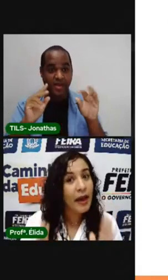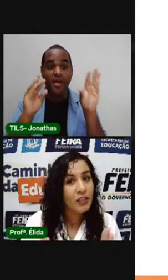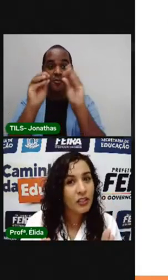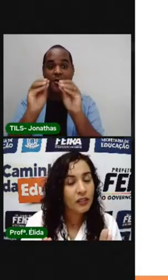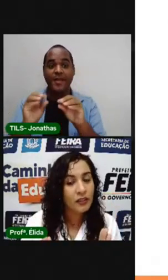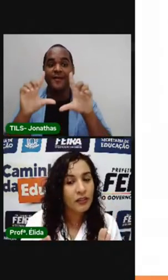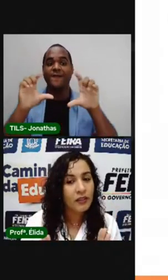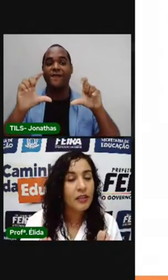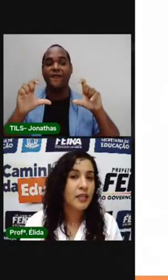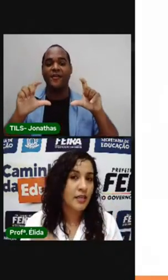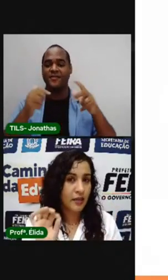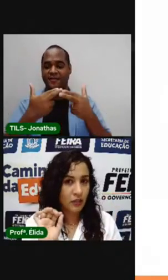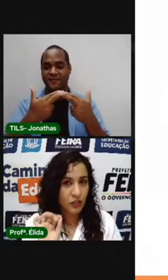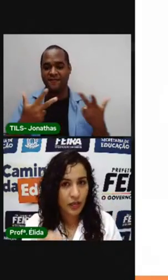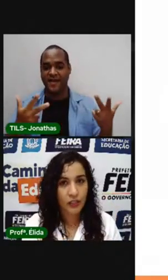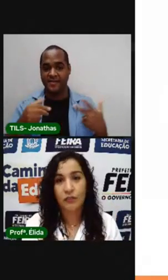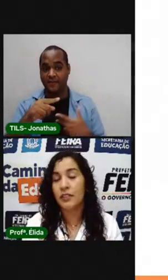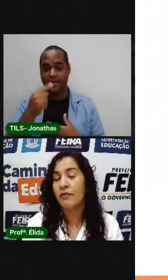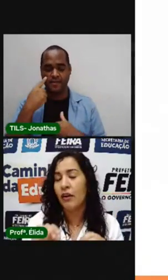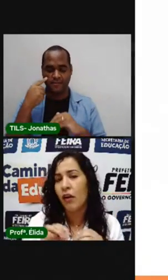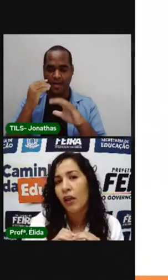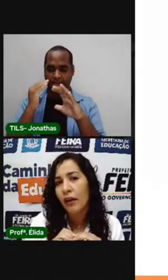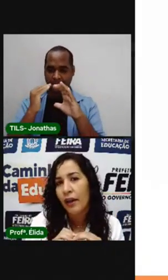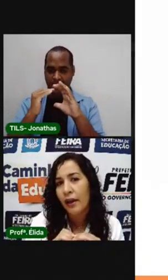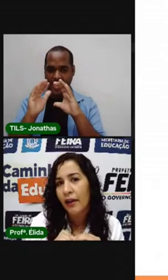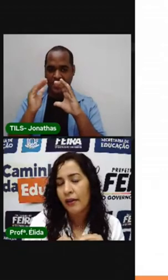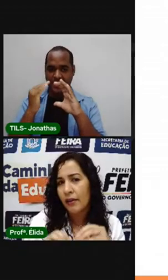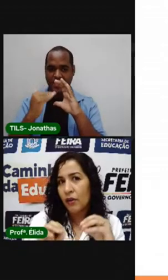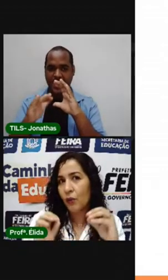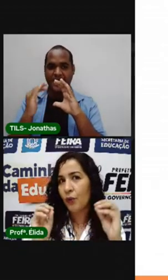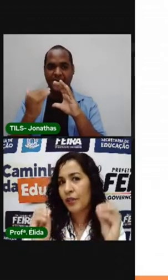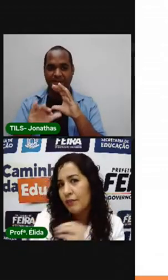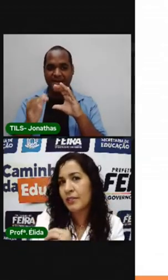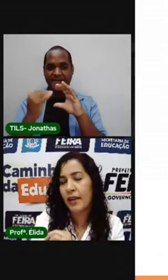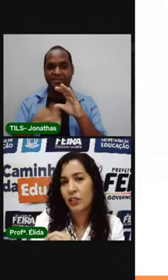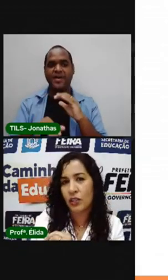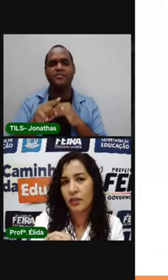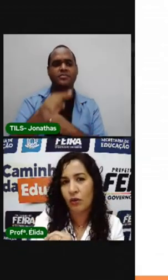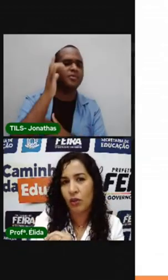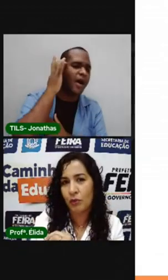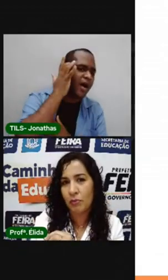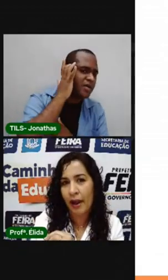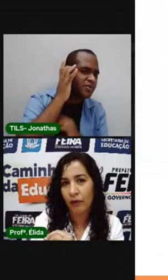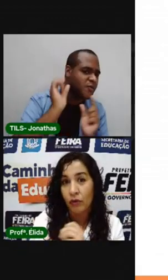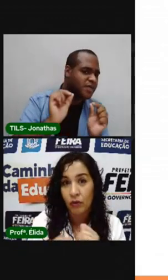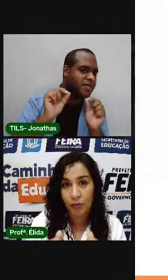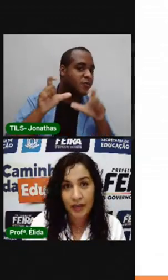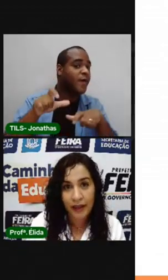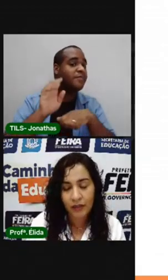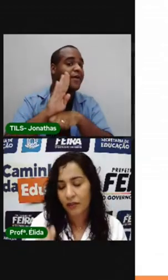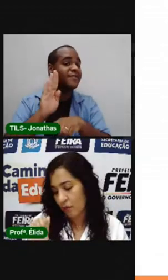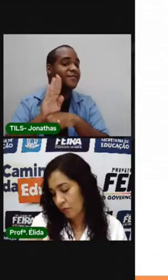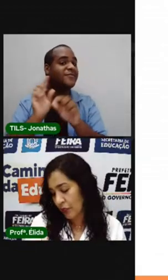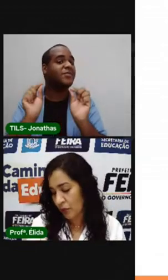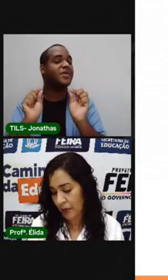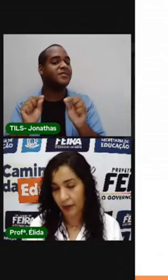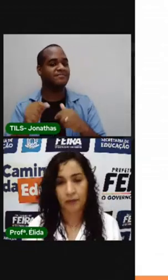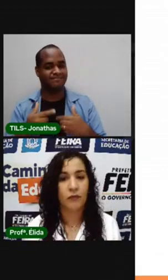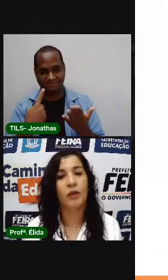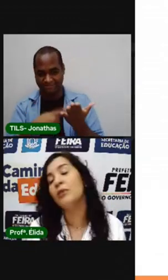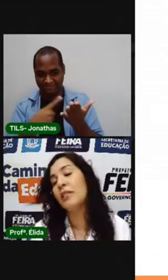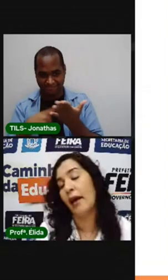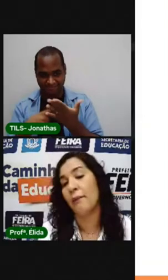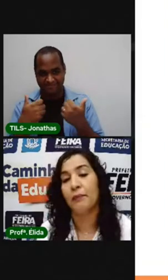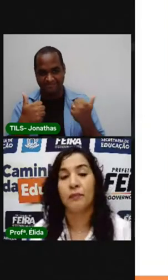colocar a imagem e aí no chat você vai colocar o que você acha que é o nome do bairro. Combinado? Muito